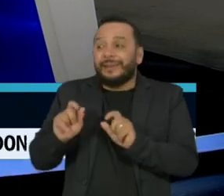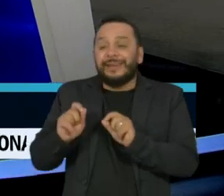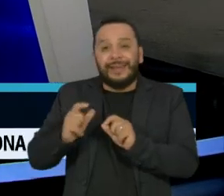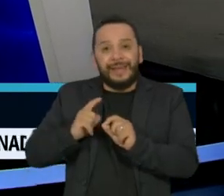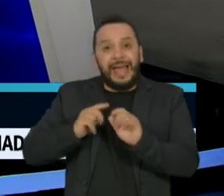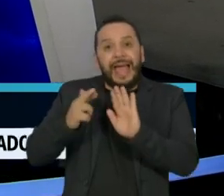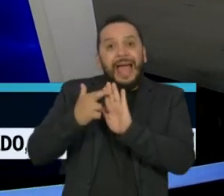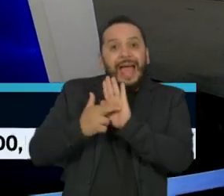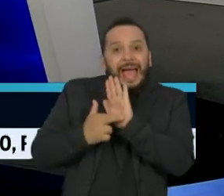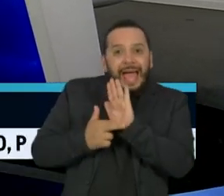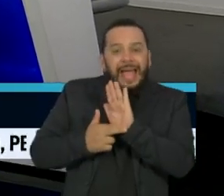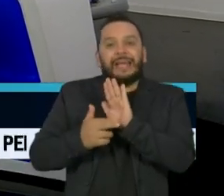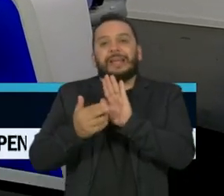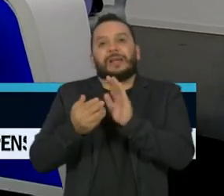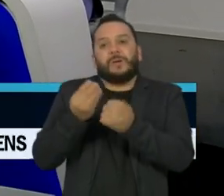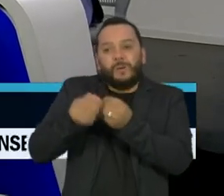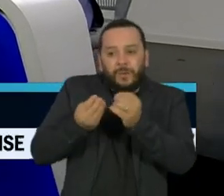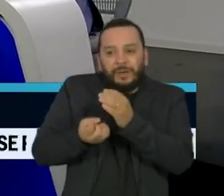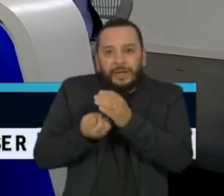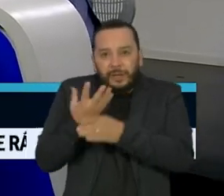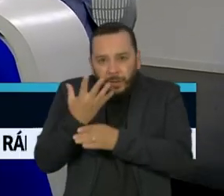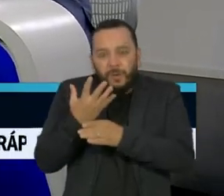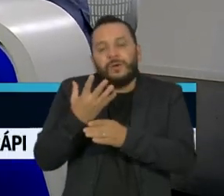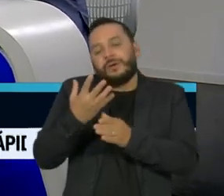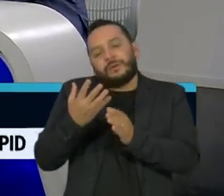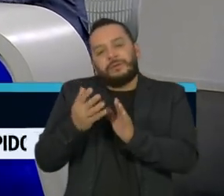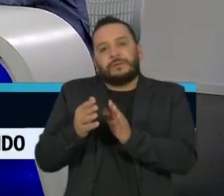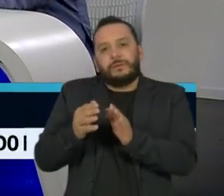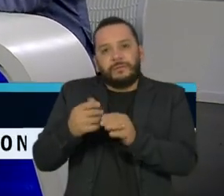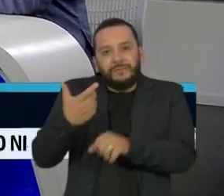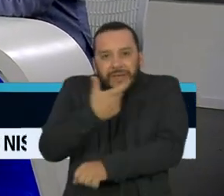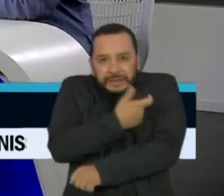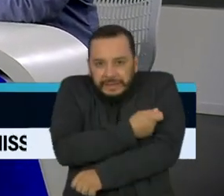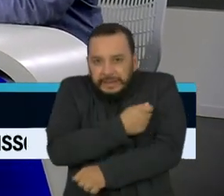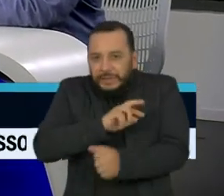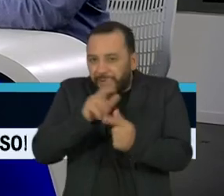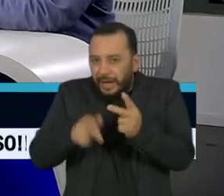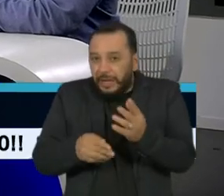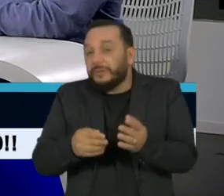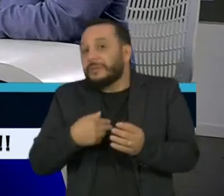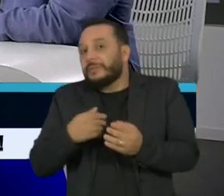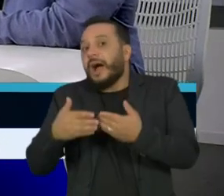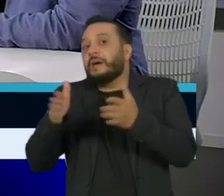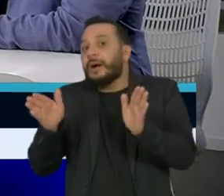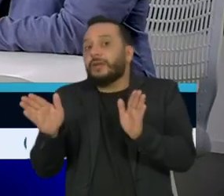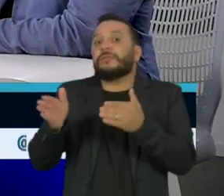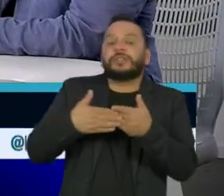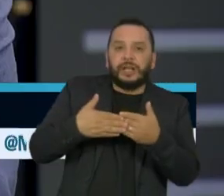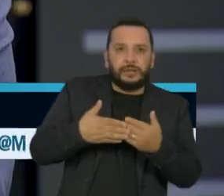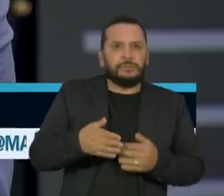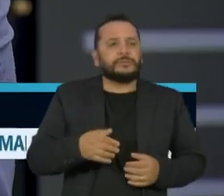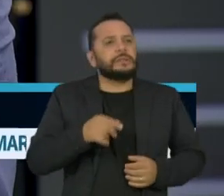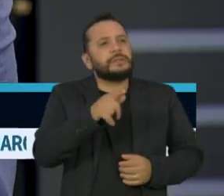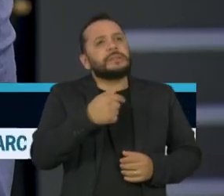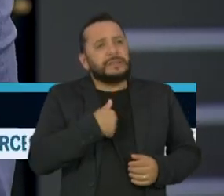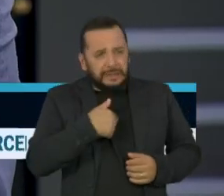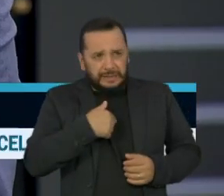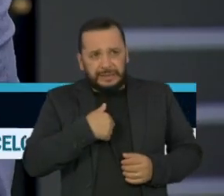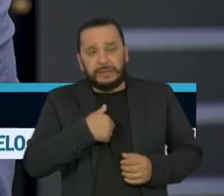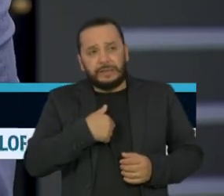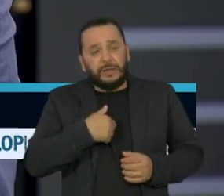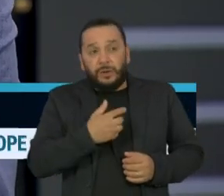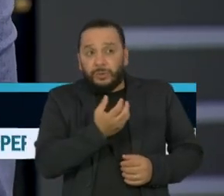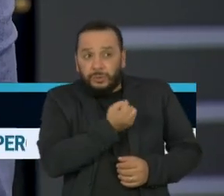Acorda que a politização e a falta de liderança global estão impulsionando os números ruins do combate à pandemia? Os números estão